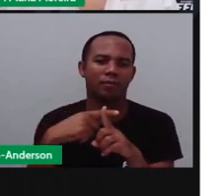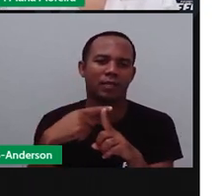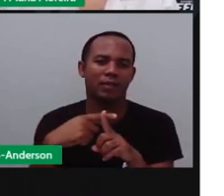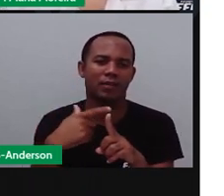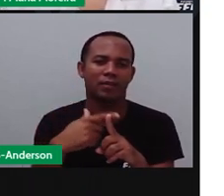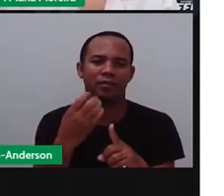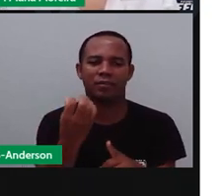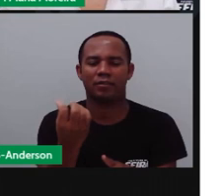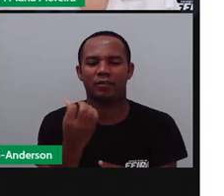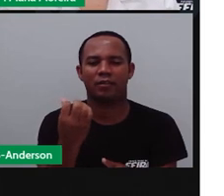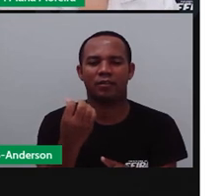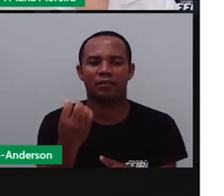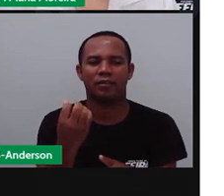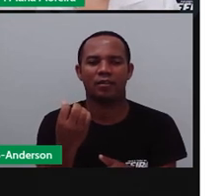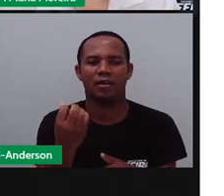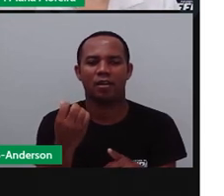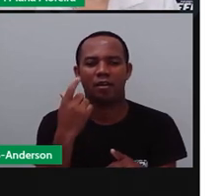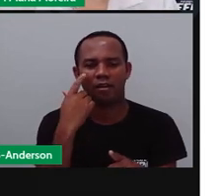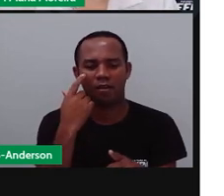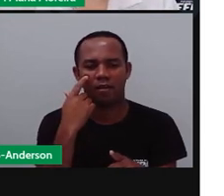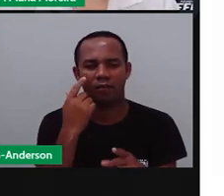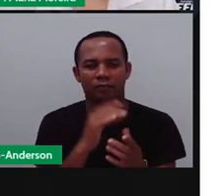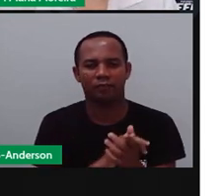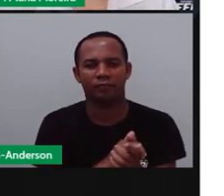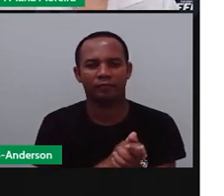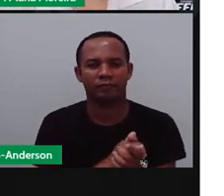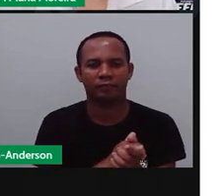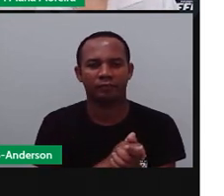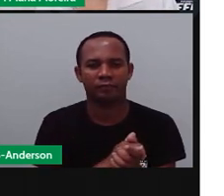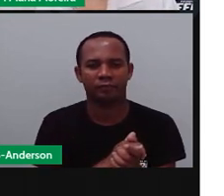Não foi isso? Pronto. Vamos voltar aqui pra gente ver.